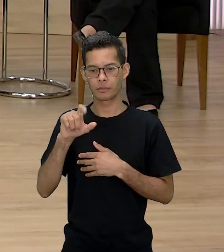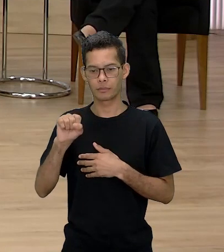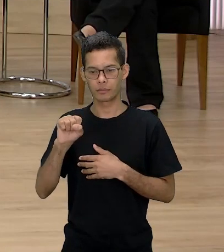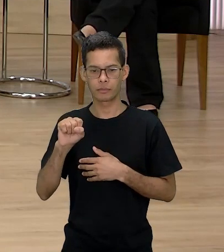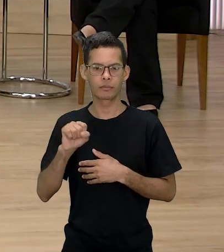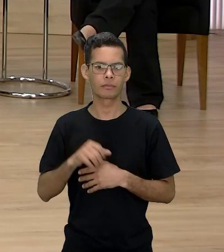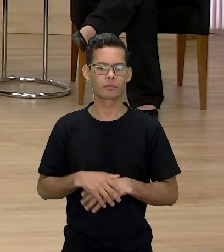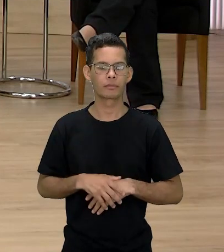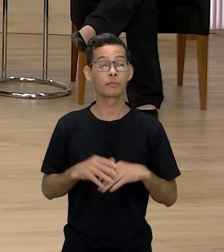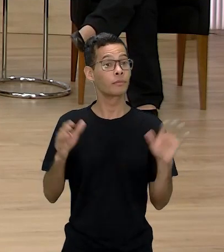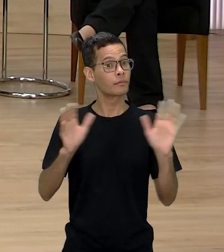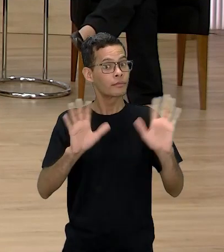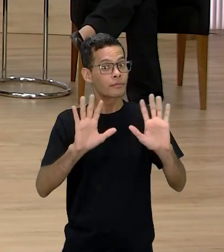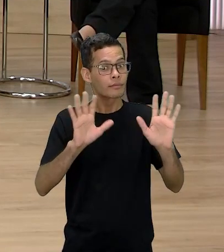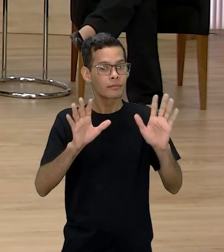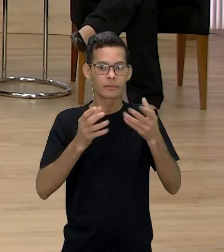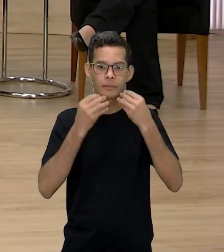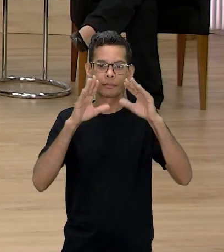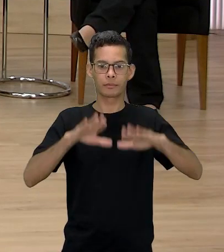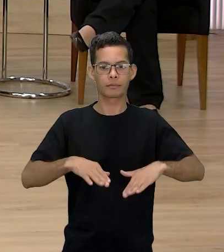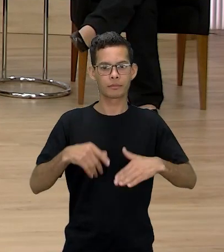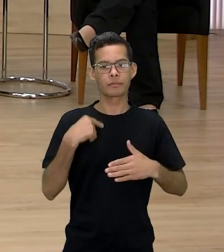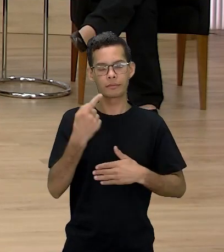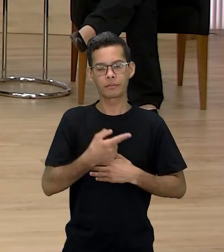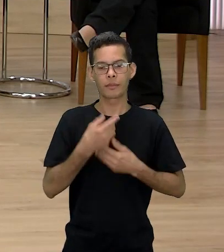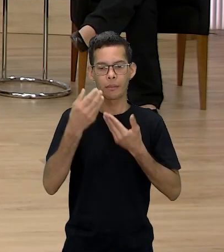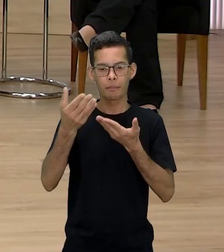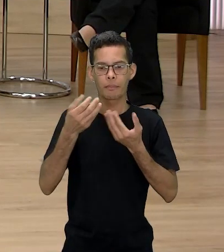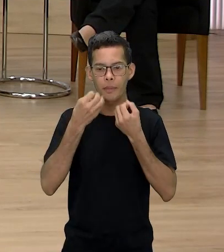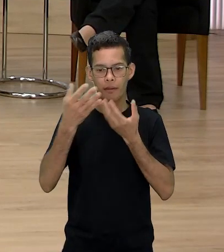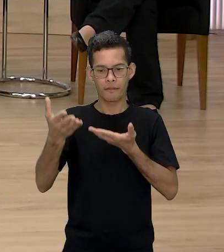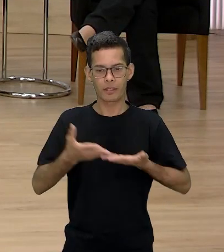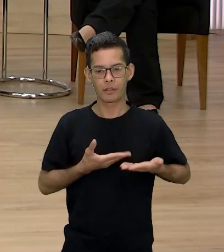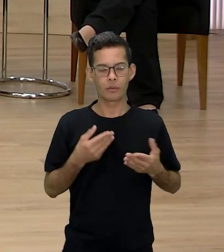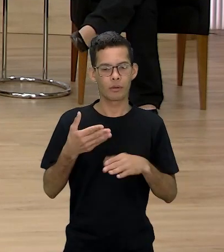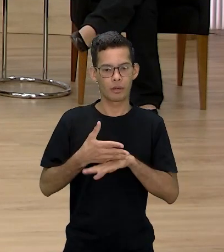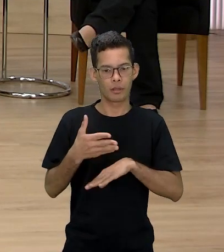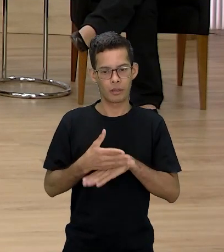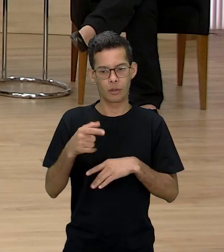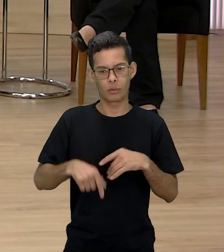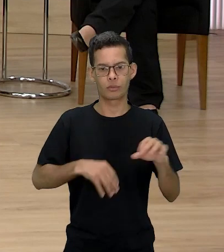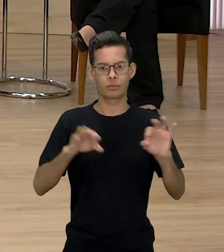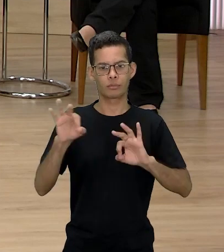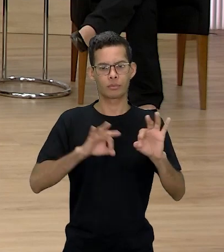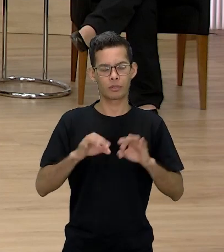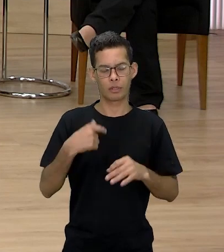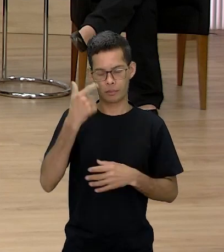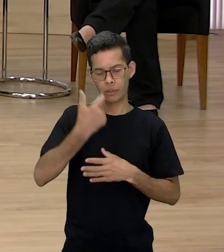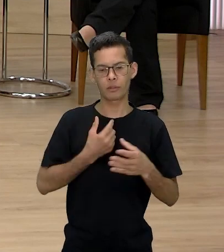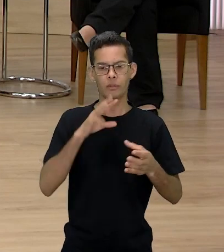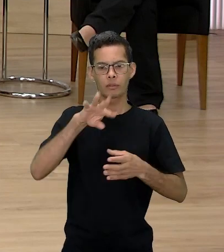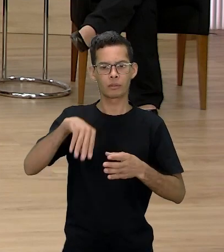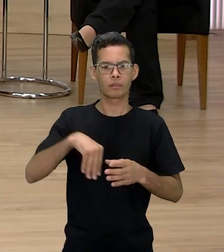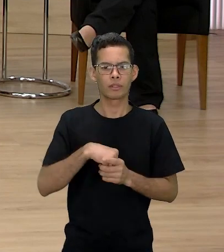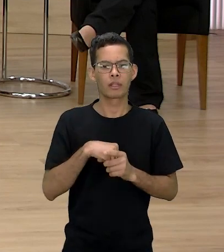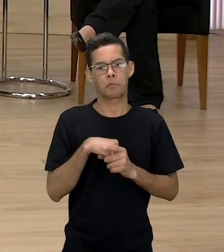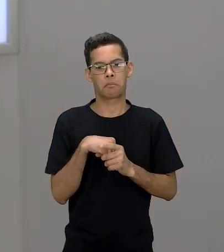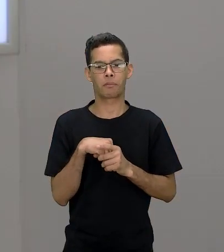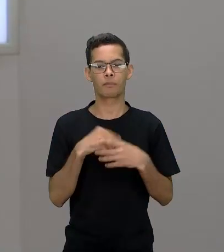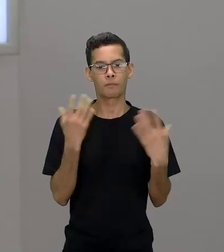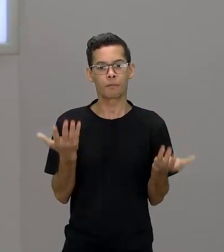Olá a todos, bem-vindos ao nosso programa aqui, Clube de Leitura Gato Preto. Eu faço parte da equipe de mediação aqui do Clube de Leitura.